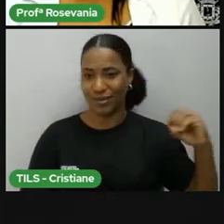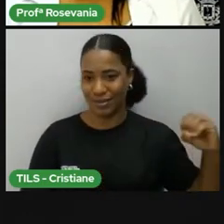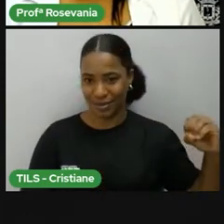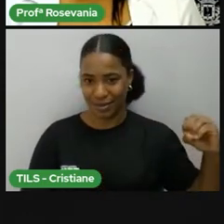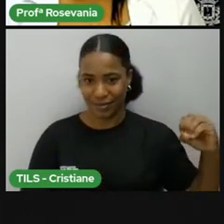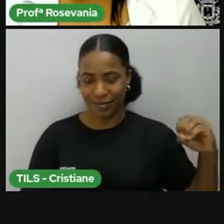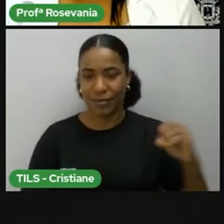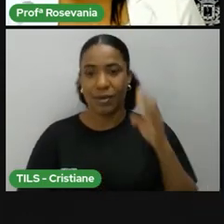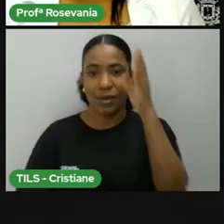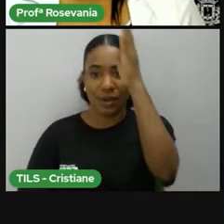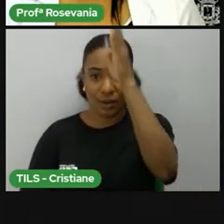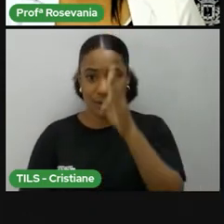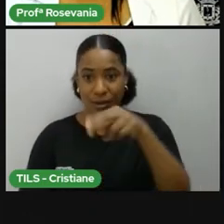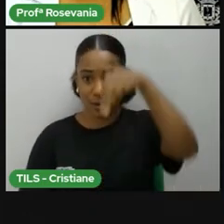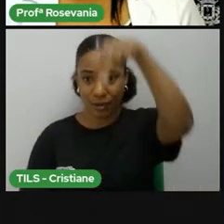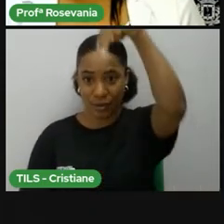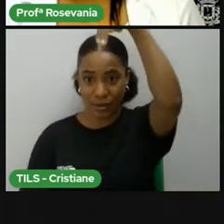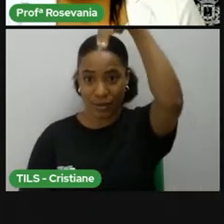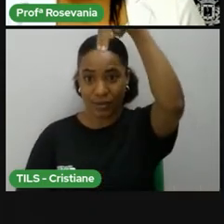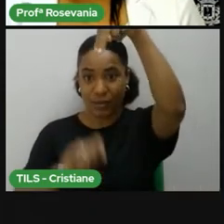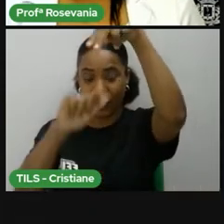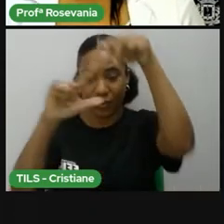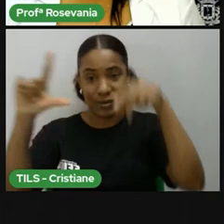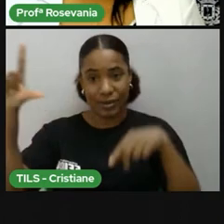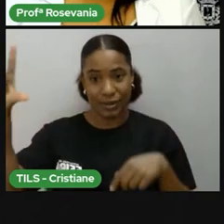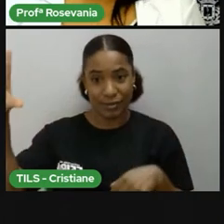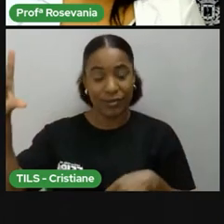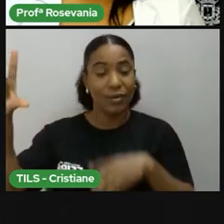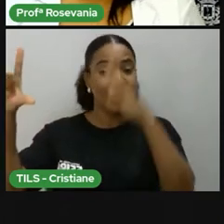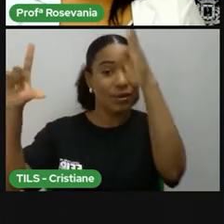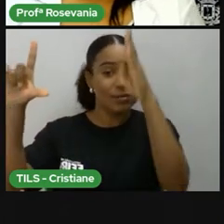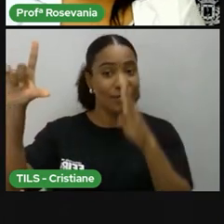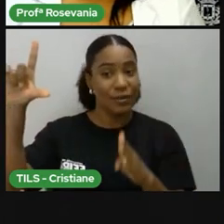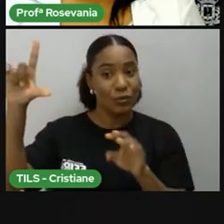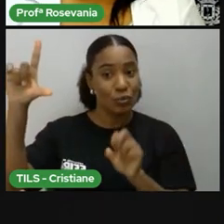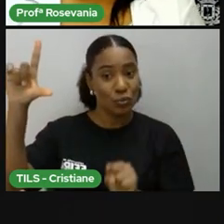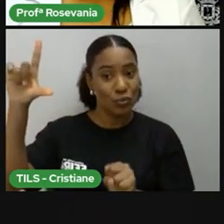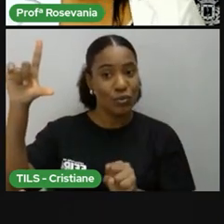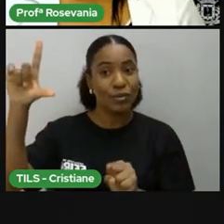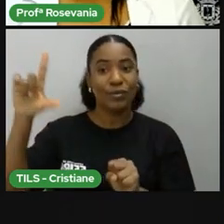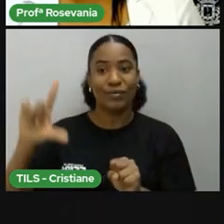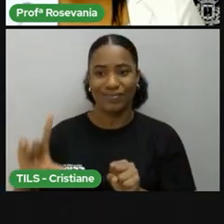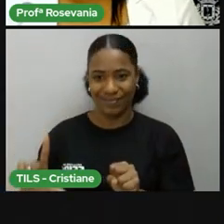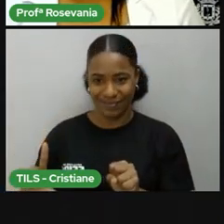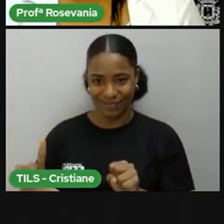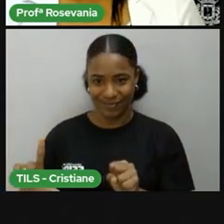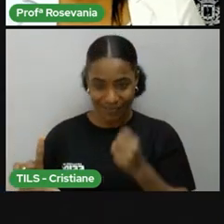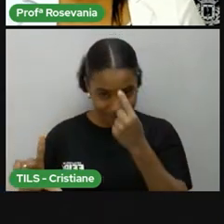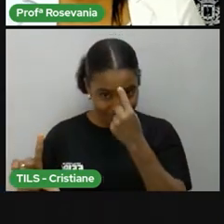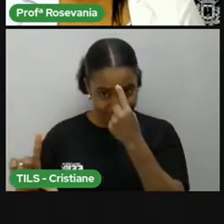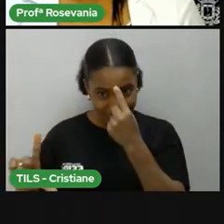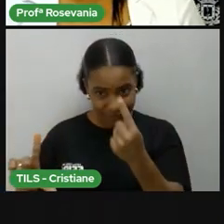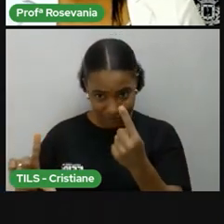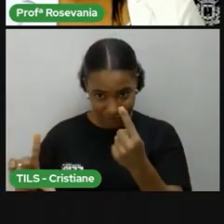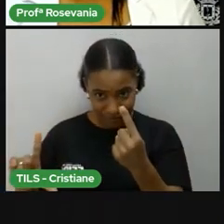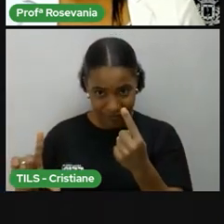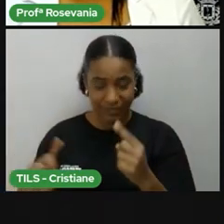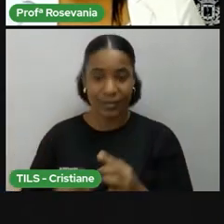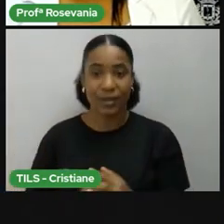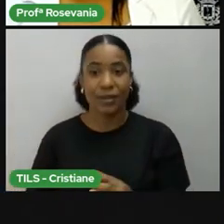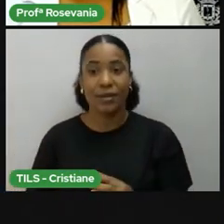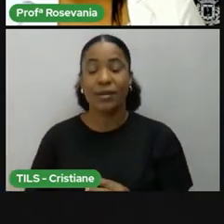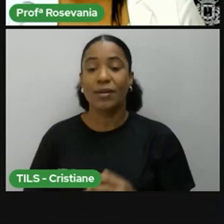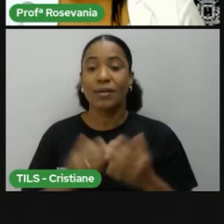hemisfério norte e oriental. E aqui, hemisfério sul e oriental. Então, aqui